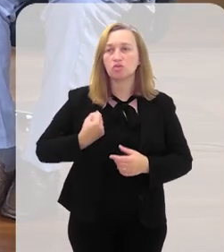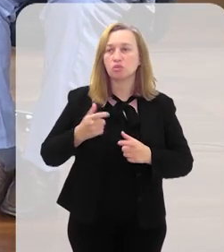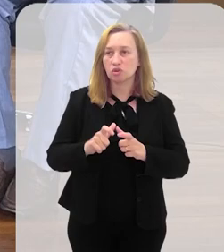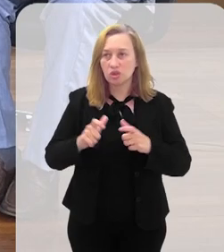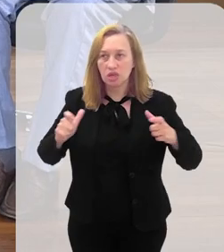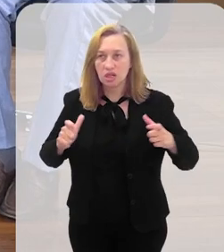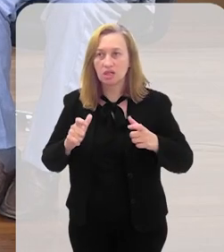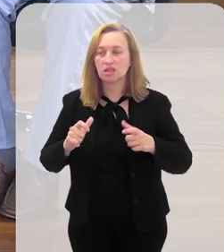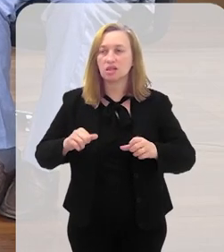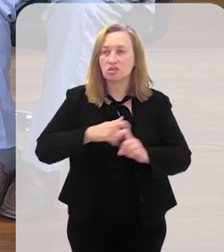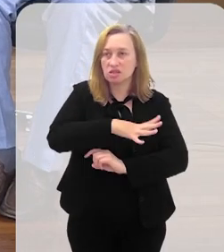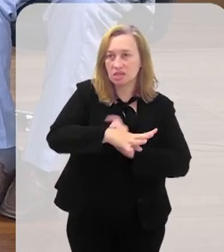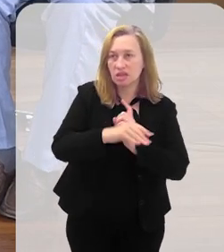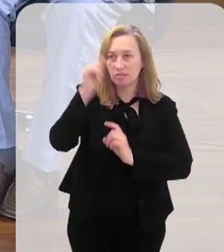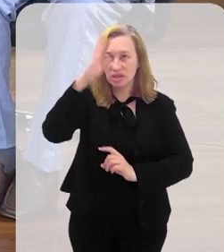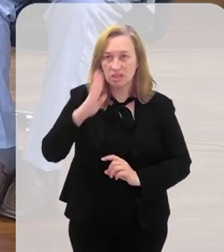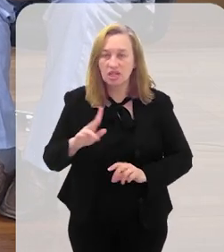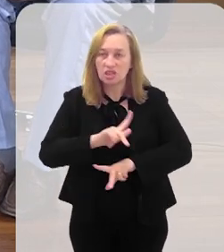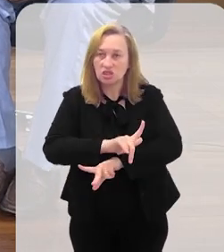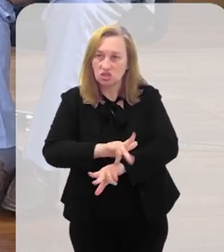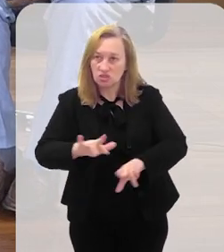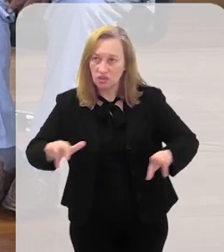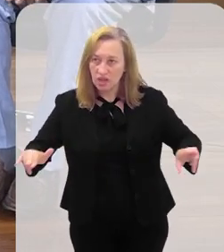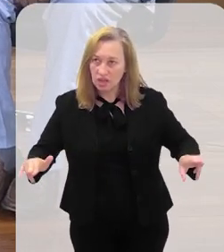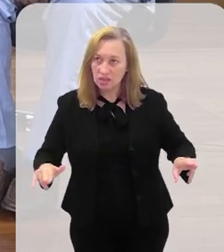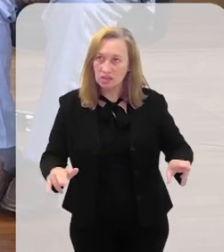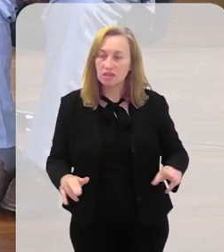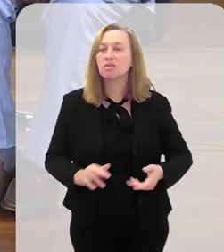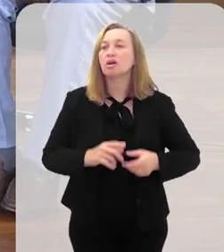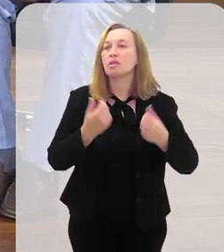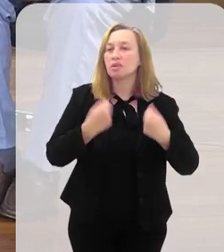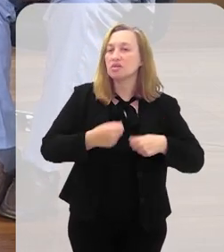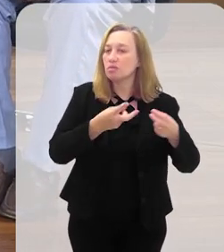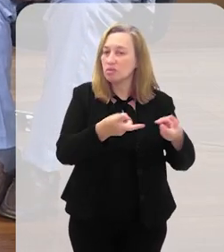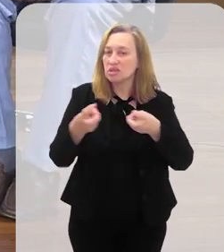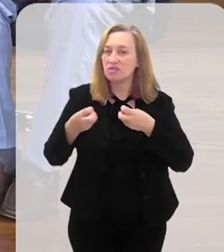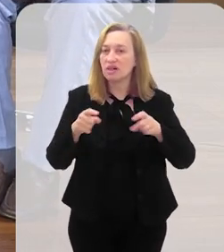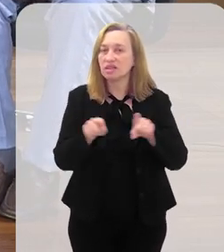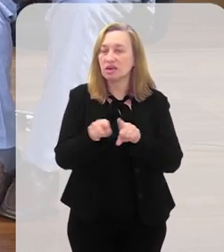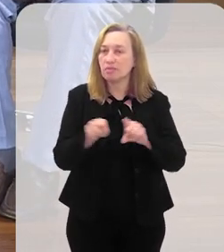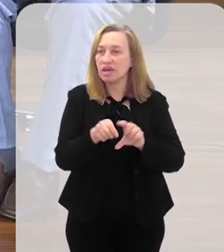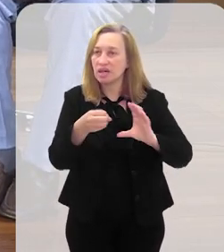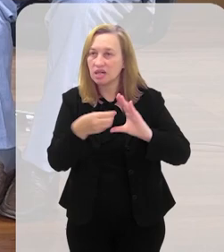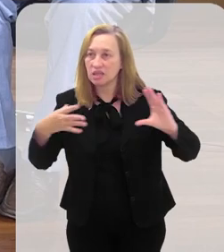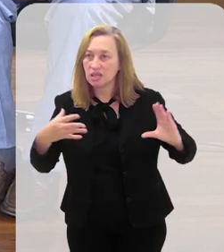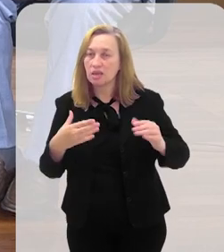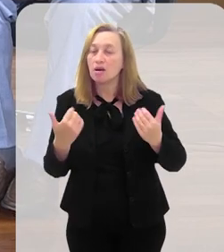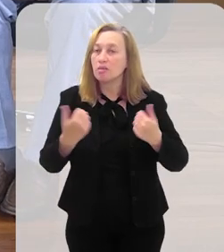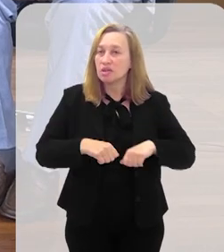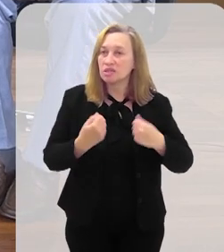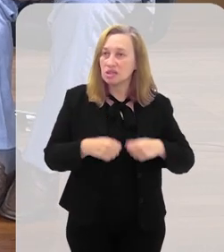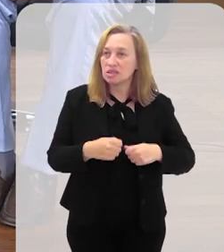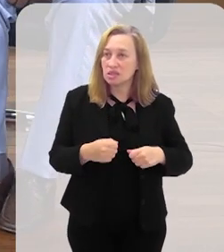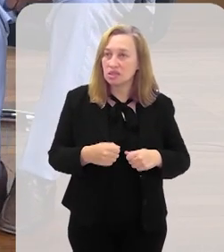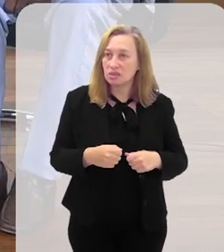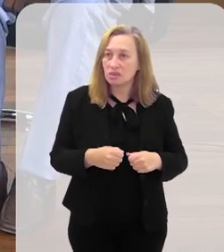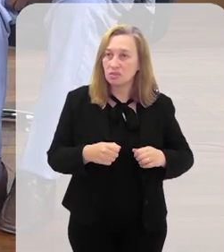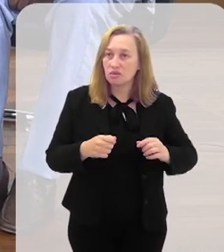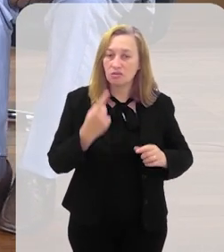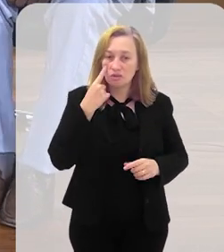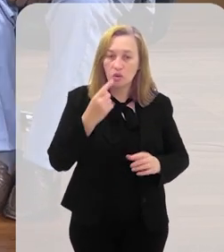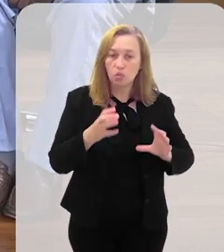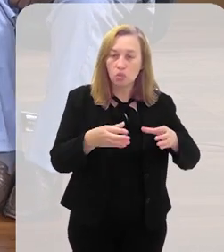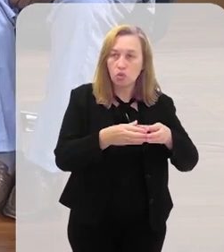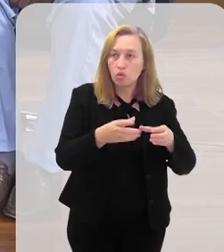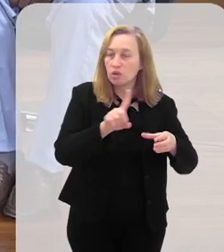brasileira, mas também somos diversos. Esse é um outro aspecto que temos que observar. E temos que sensibilizar uma parcela não negra